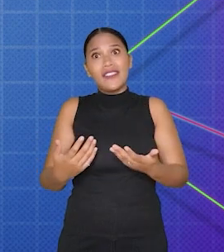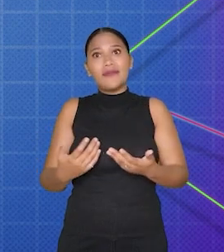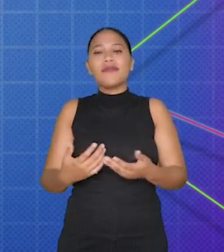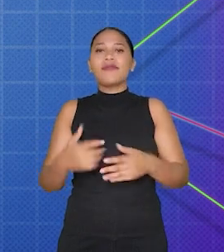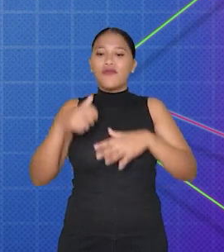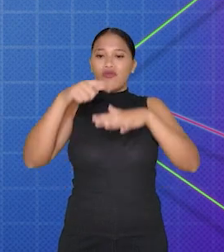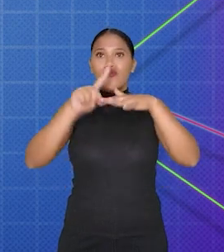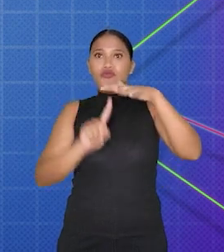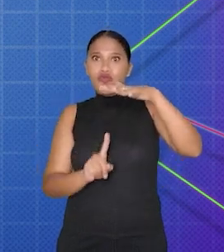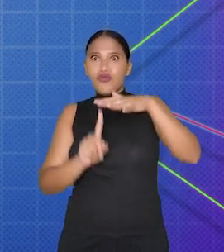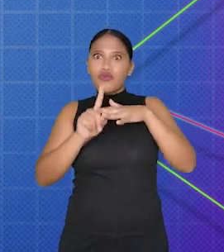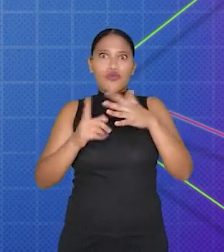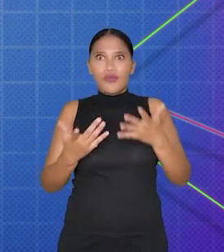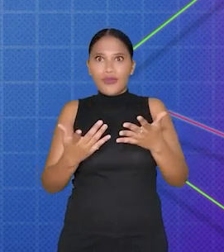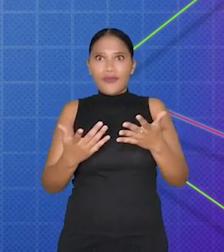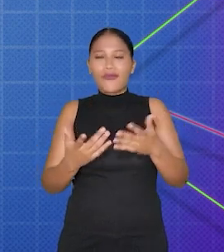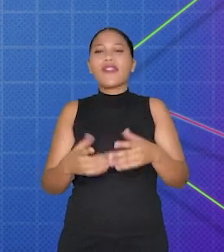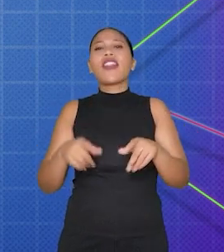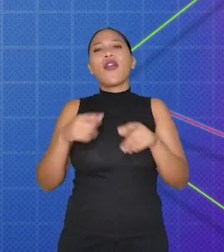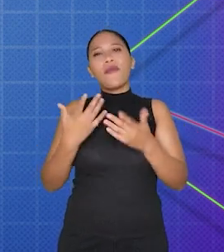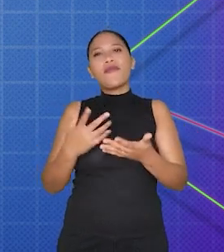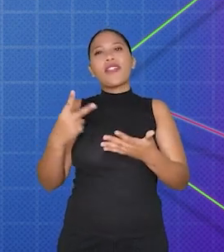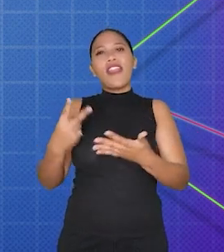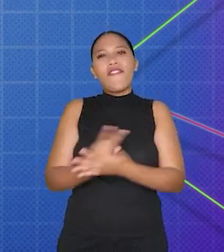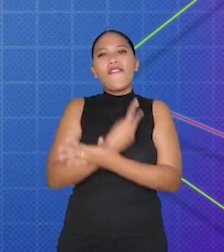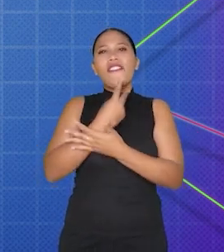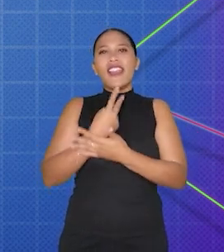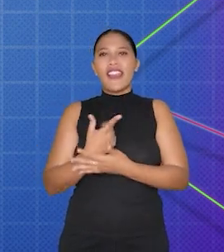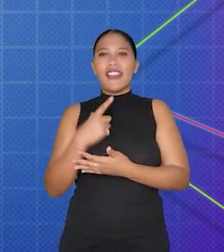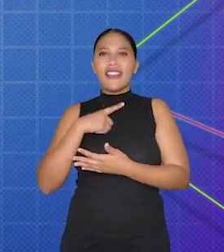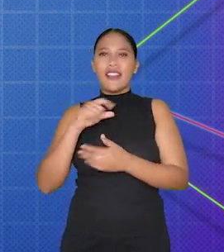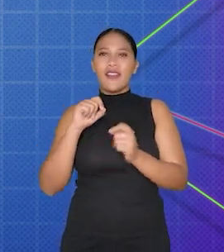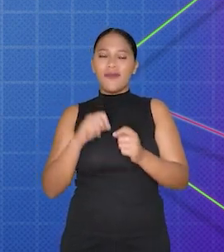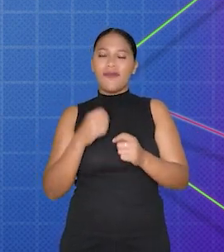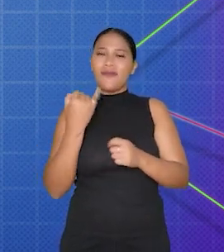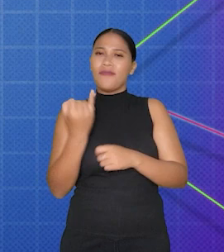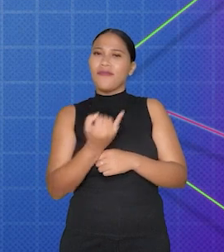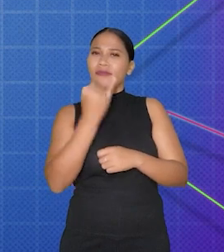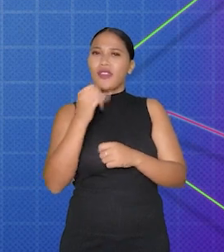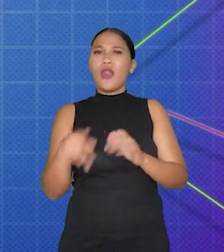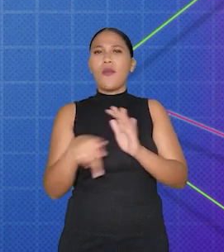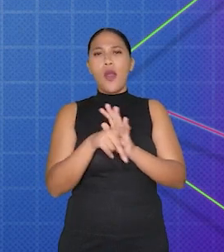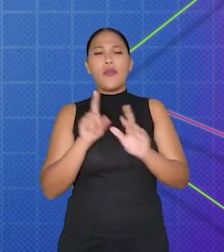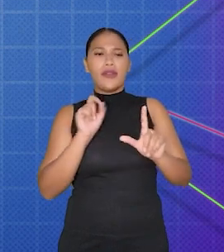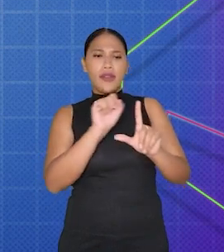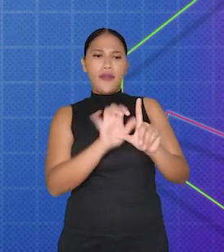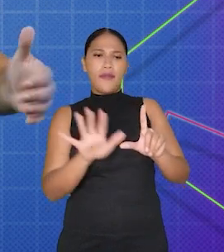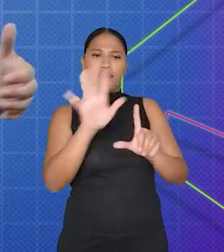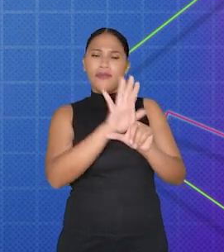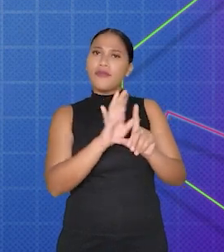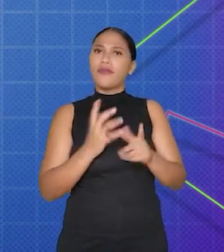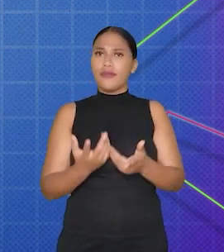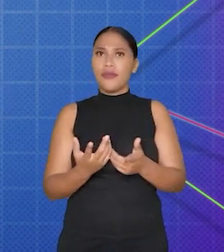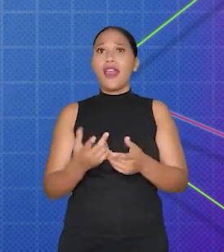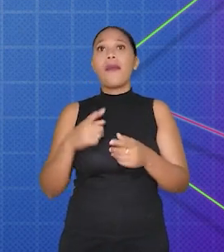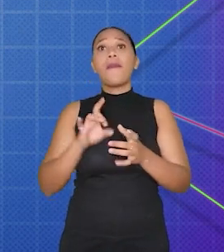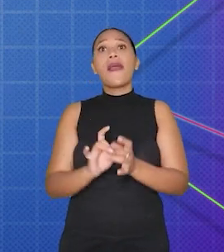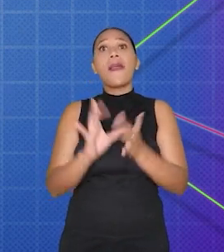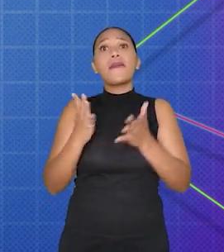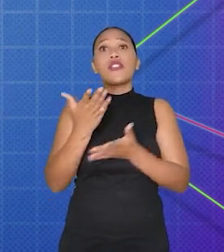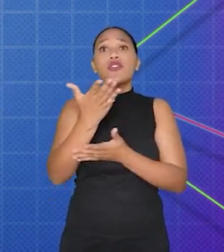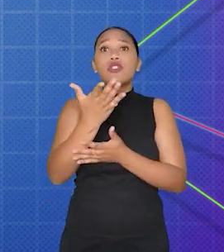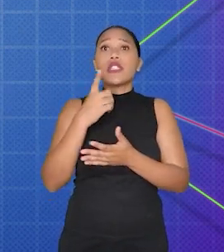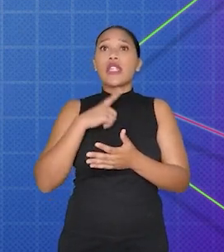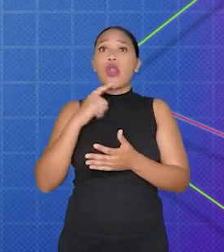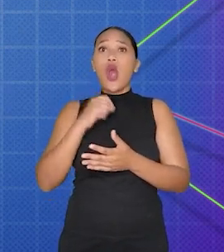Folhas de Eventos A Folha de Eventos é uma ferramenta essencial de programação no Construct 2. Ela permite aos